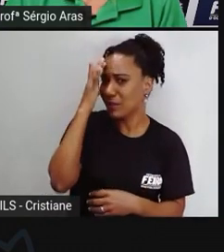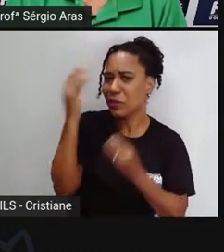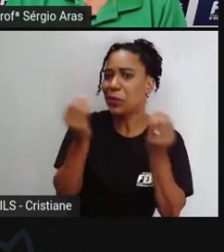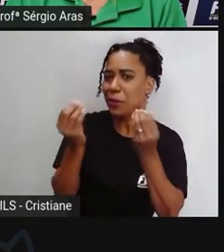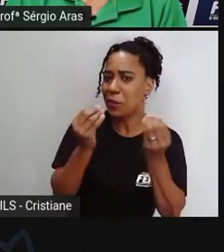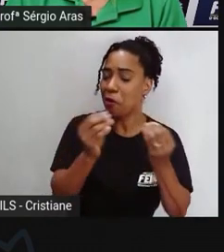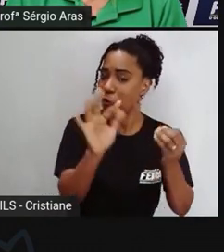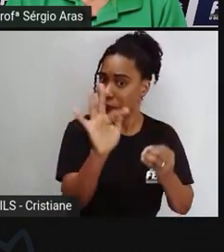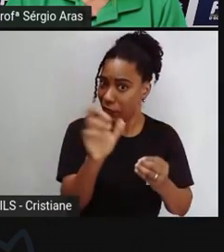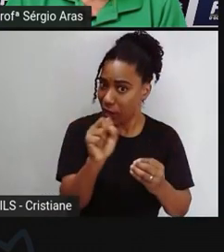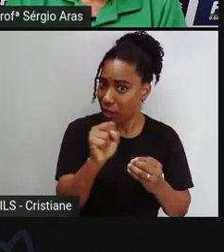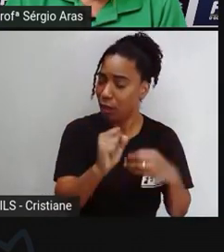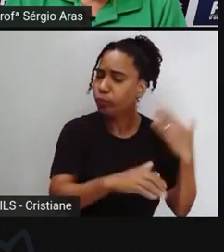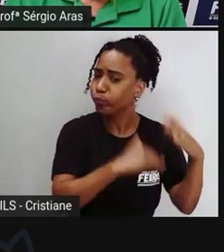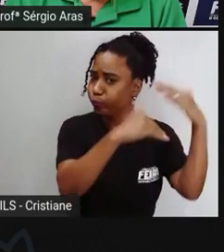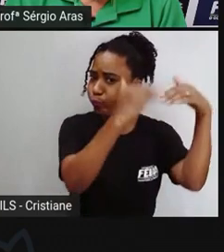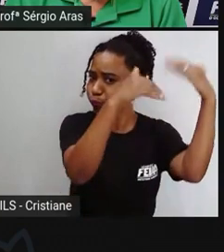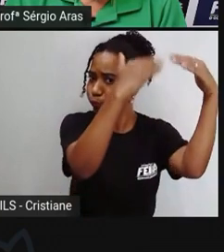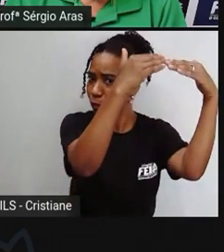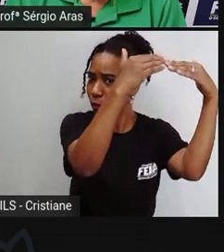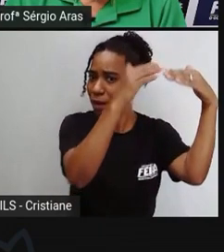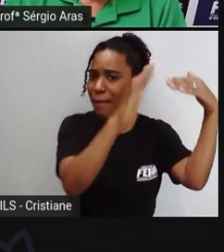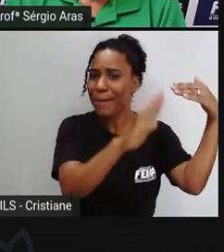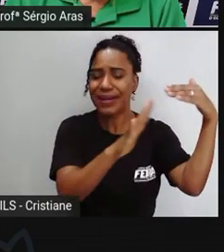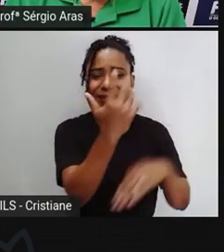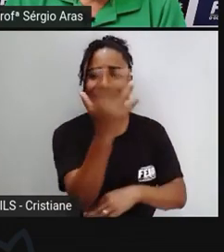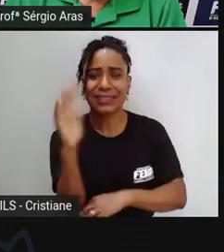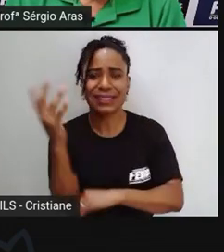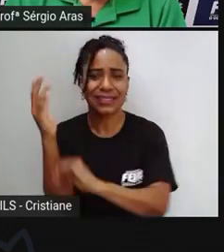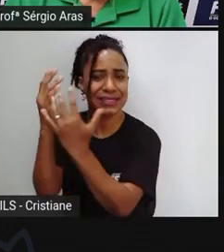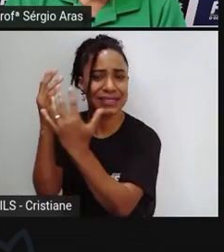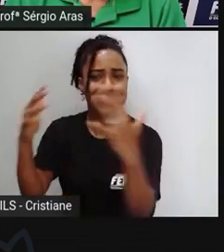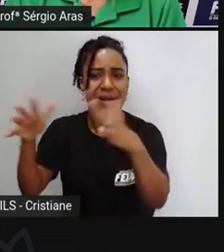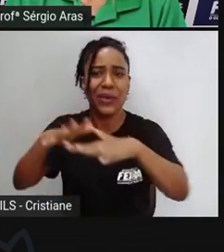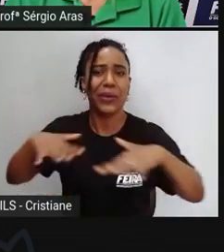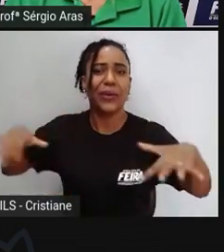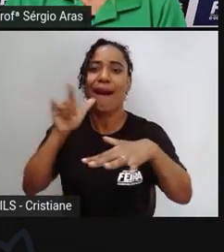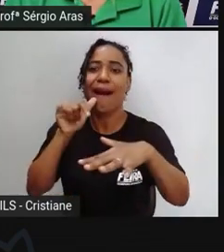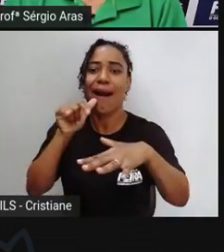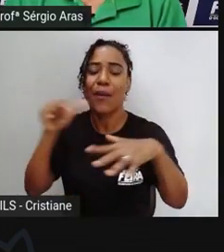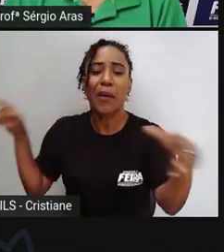ambiente natural sendo degradado ou preservado? Como é que o senhor avalia?